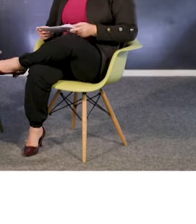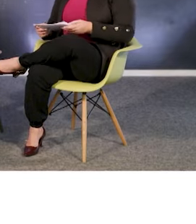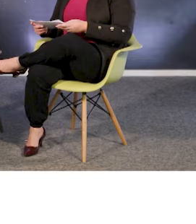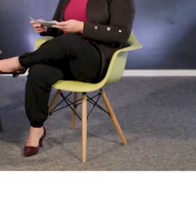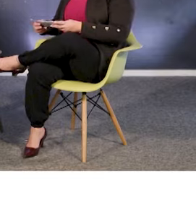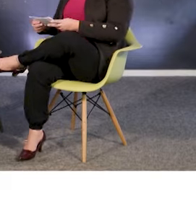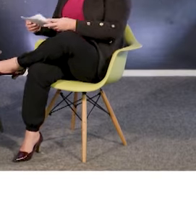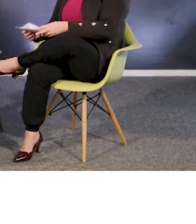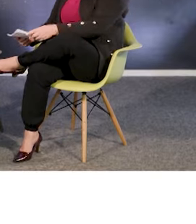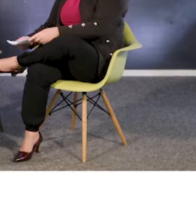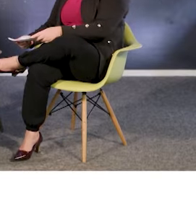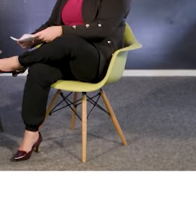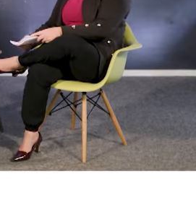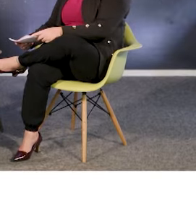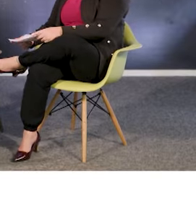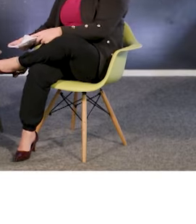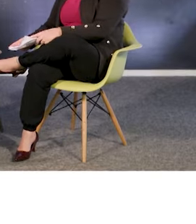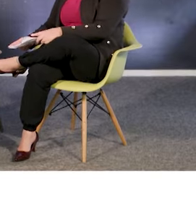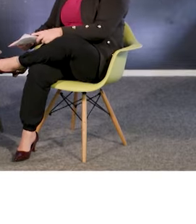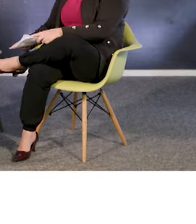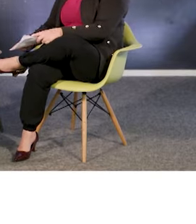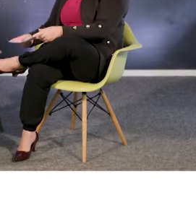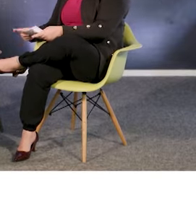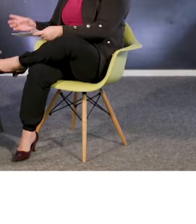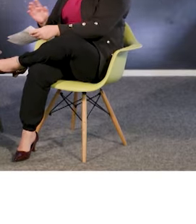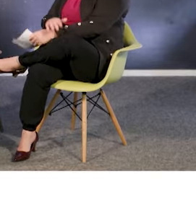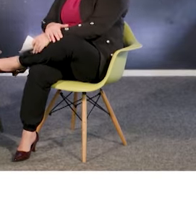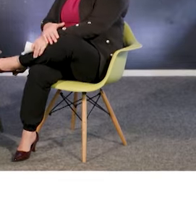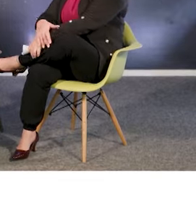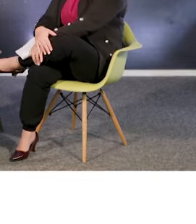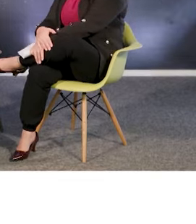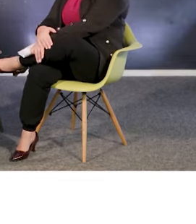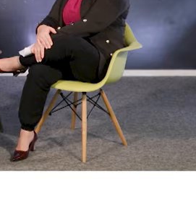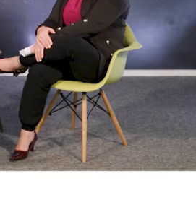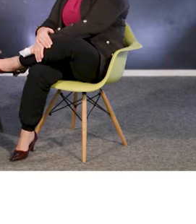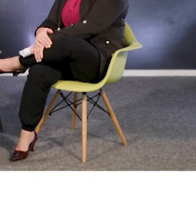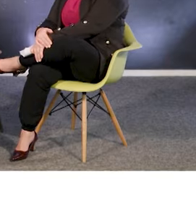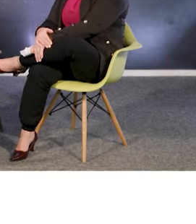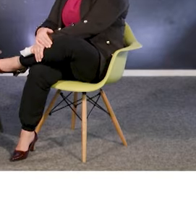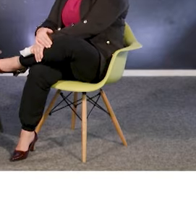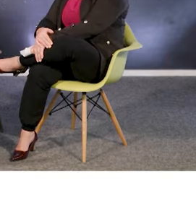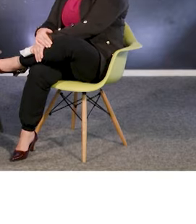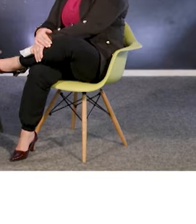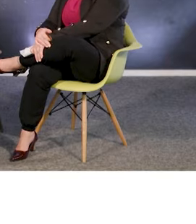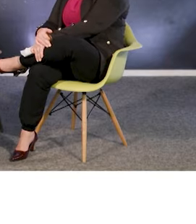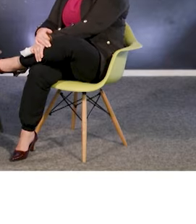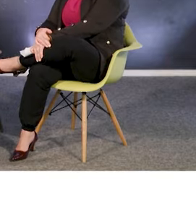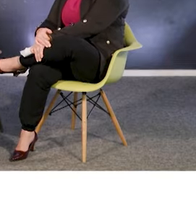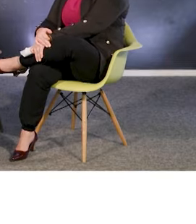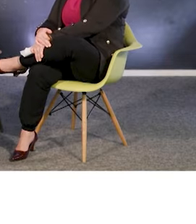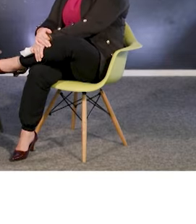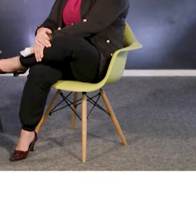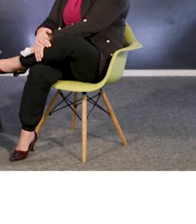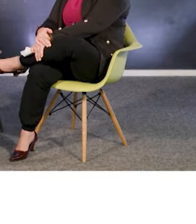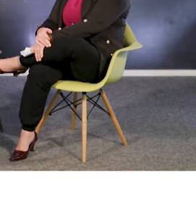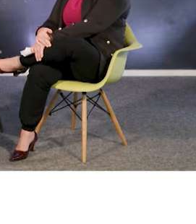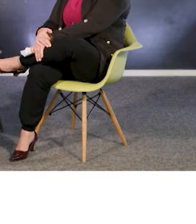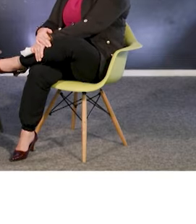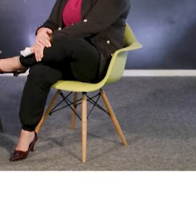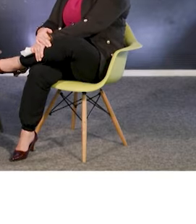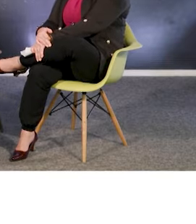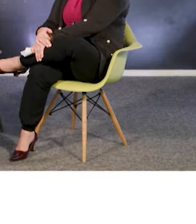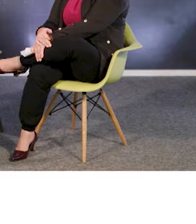Brasil